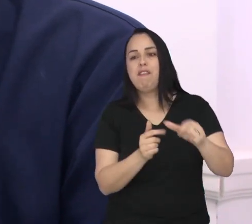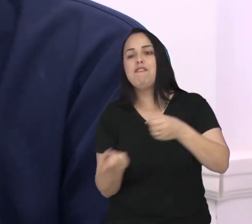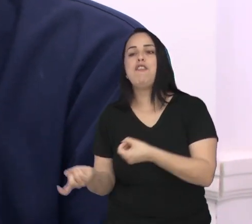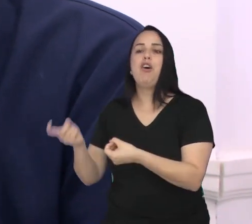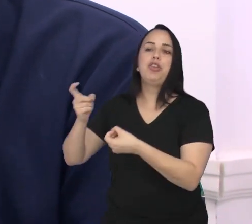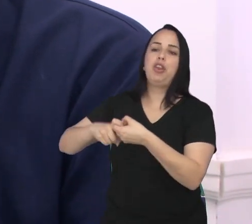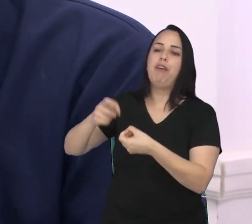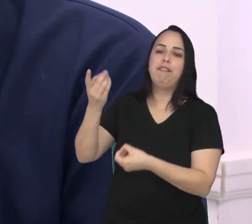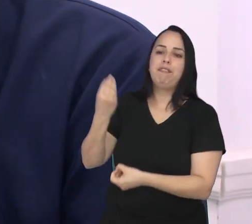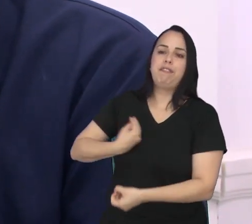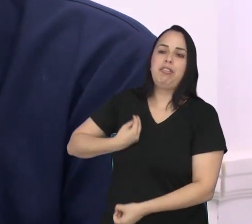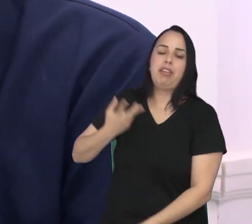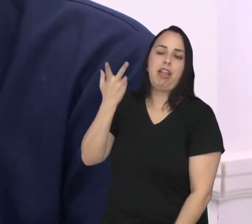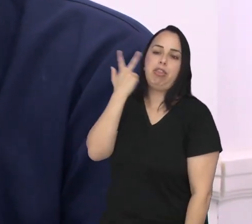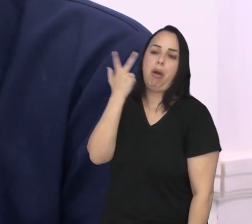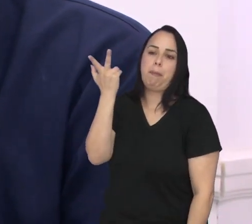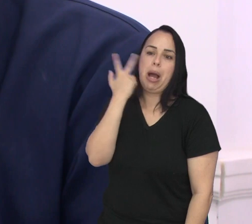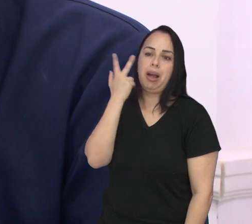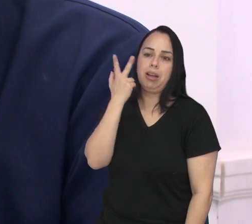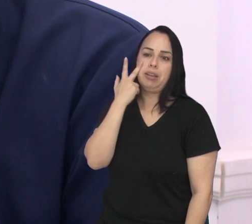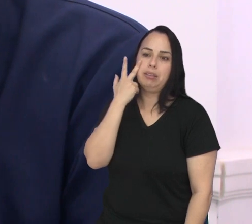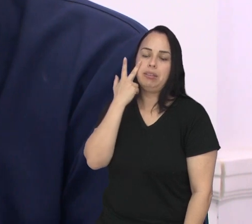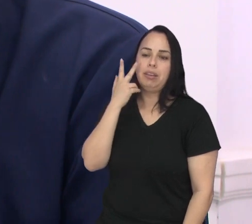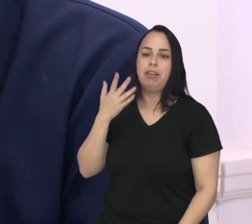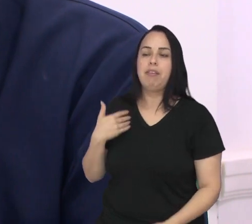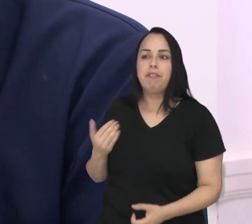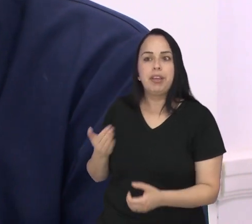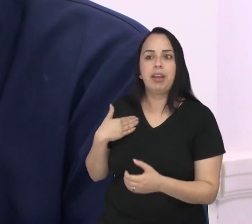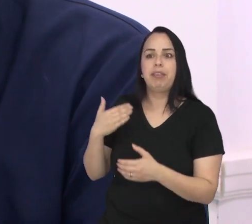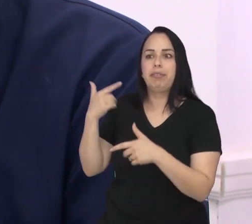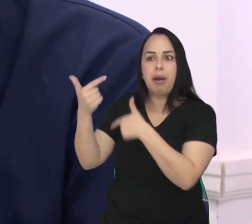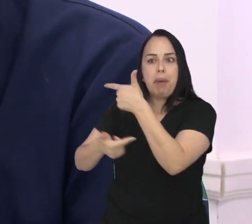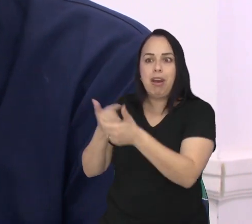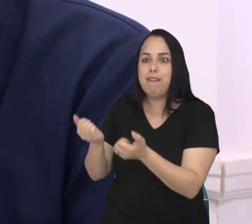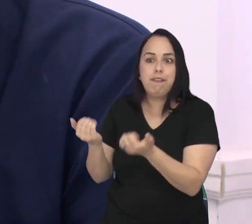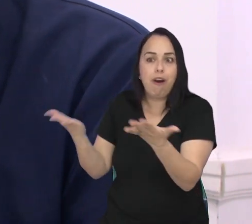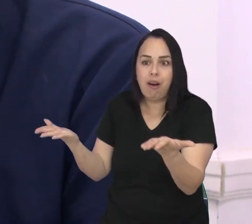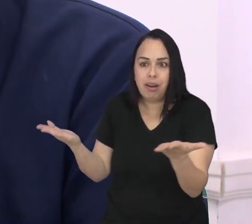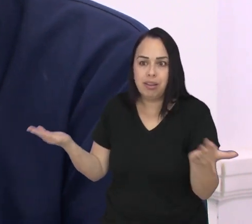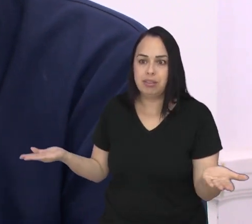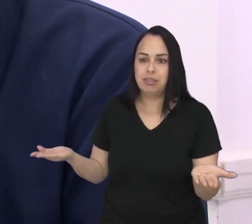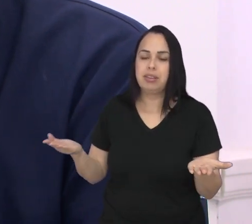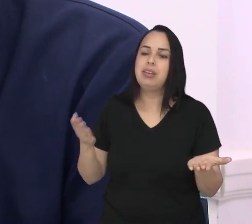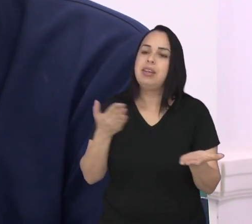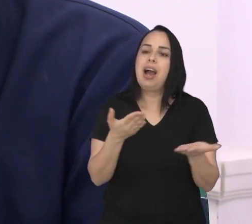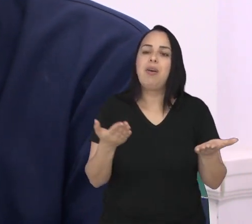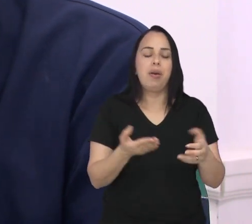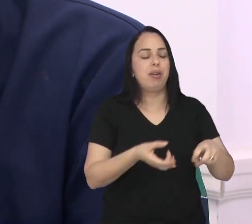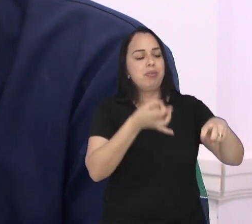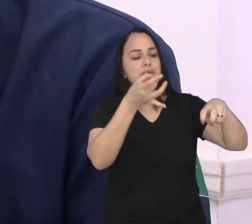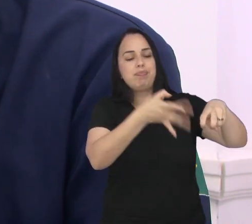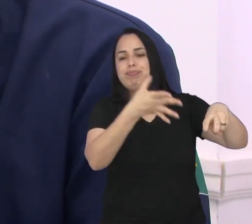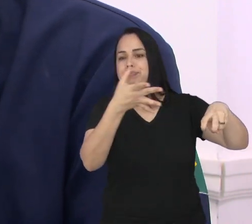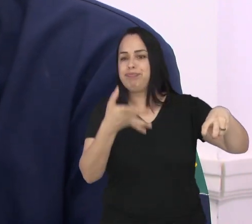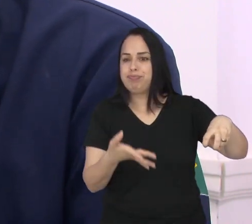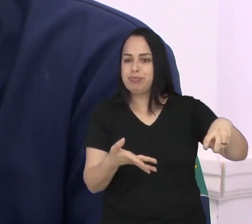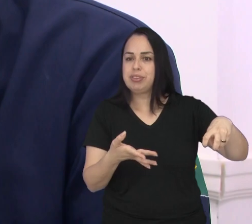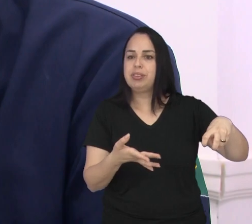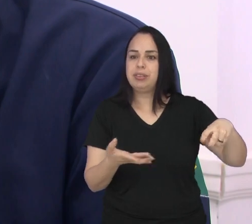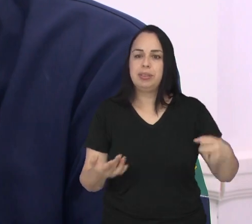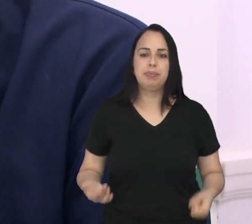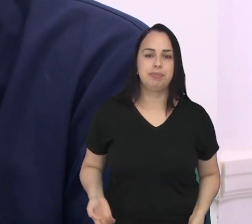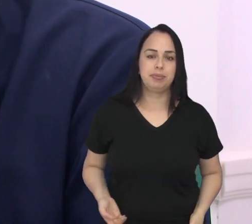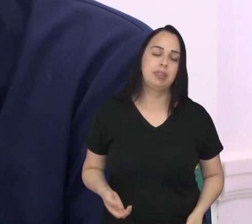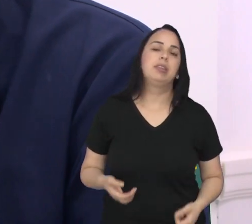estão na rotina que já não é tão comum. Elas ficam mais tempo fora de casa. Esse é um gatilho para que esses